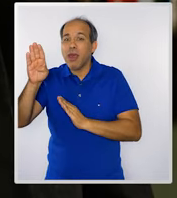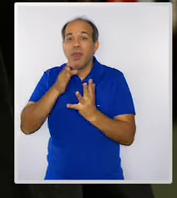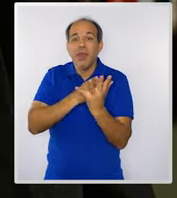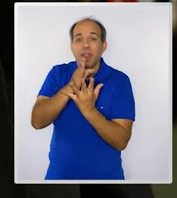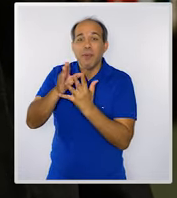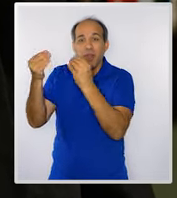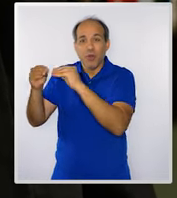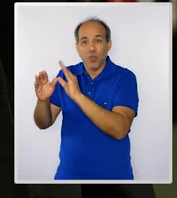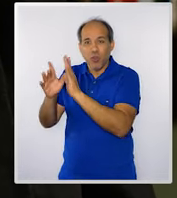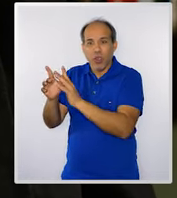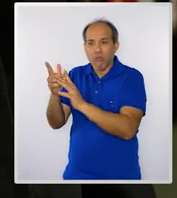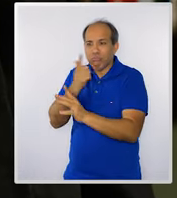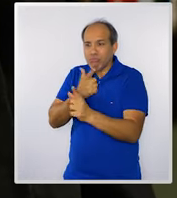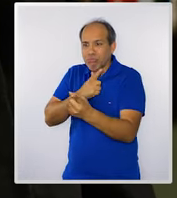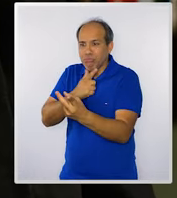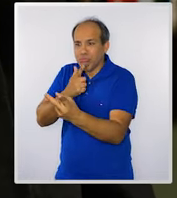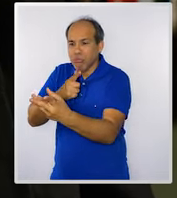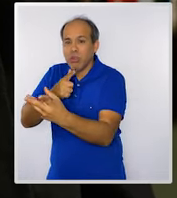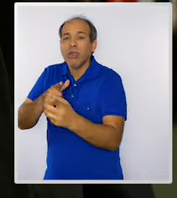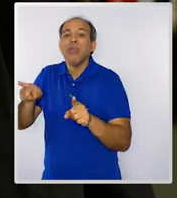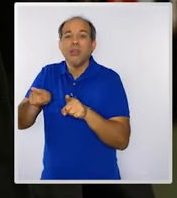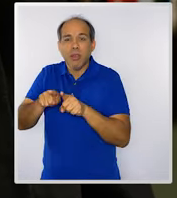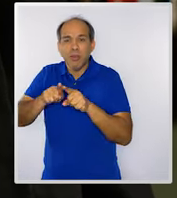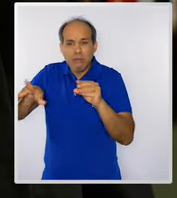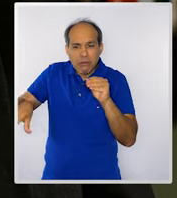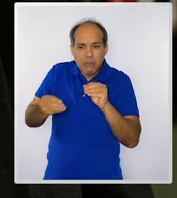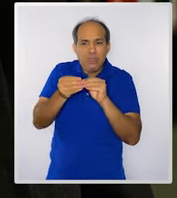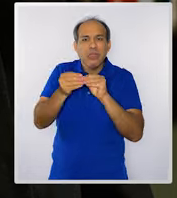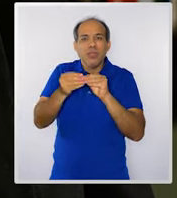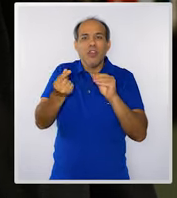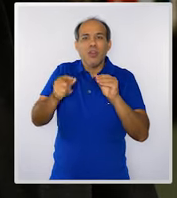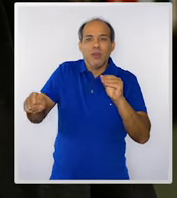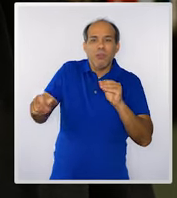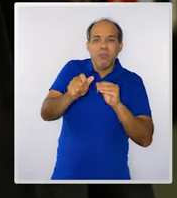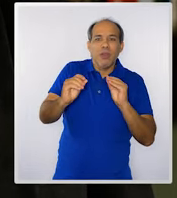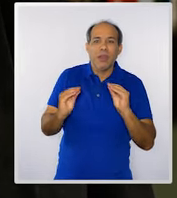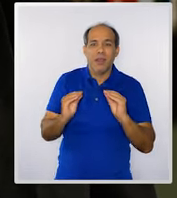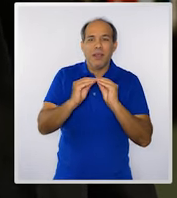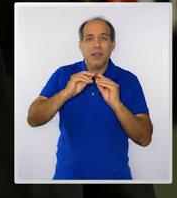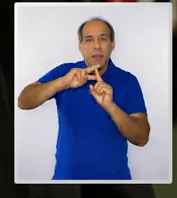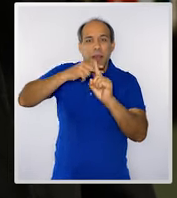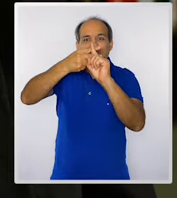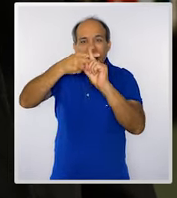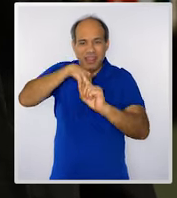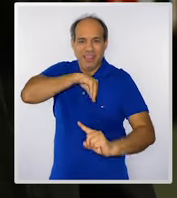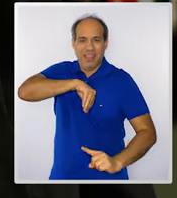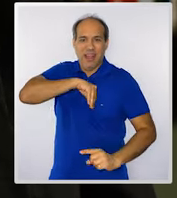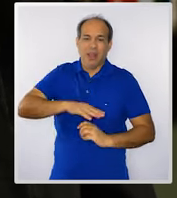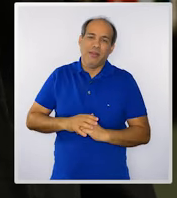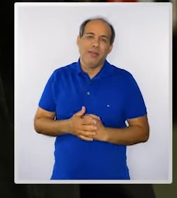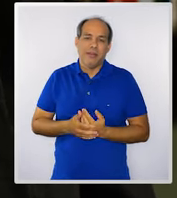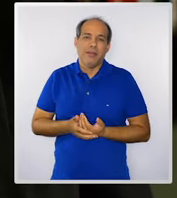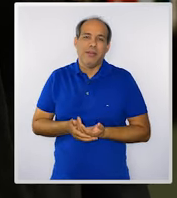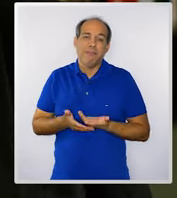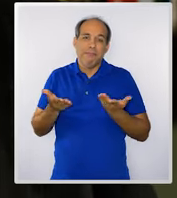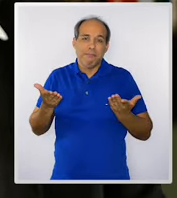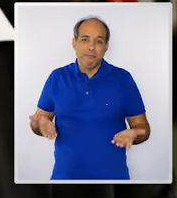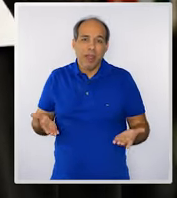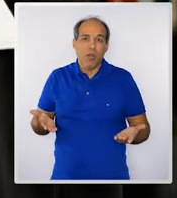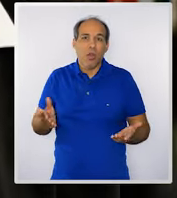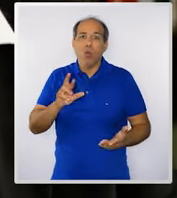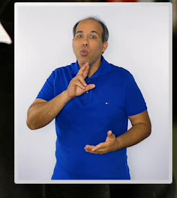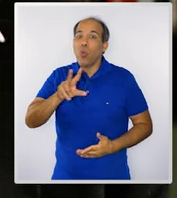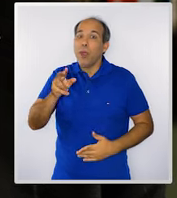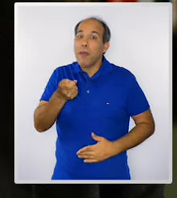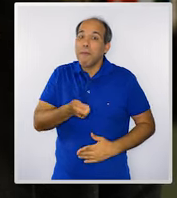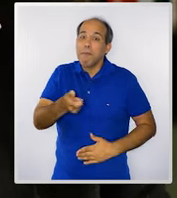-estabelecidas, ele é bonificado, ele tem uma bonificação a mais. Então, cabe ressaltar o seguinte, que